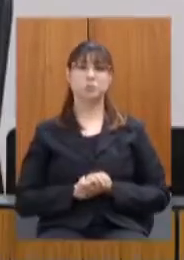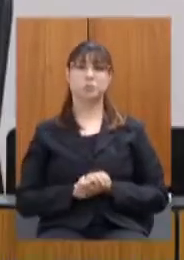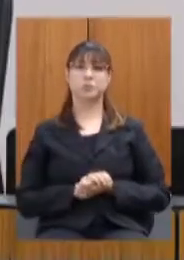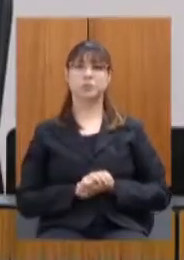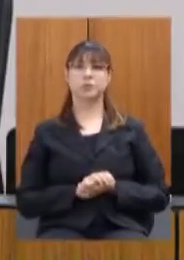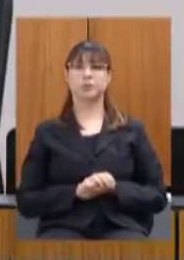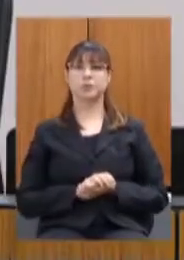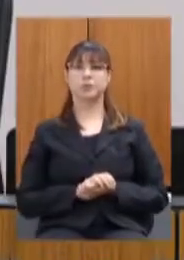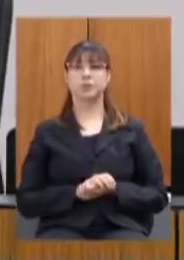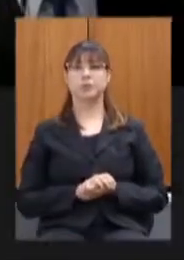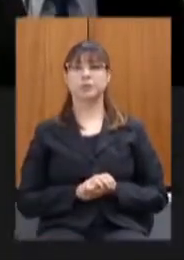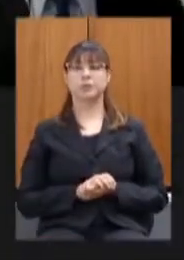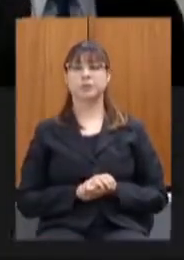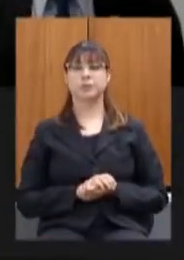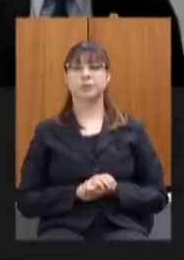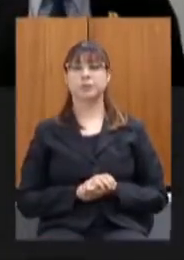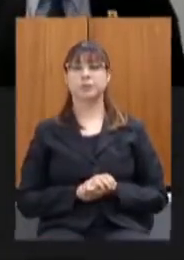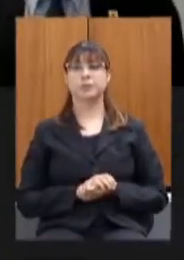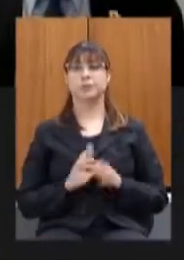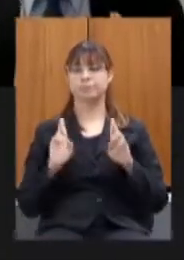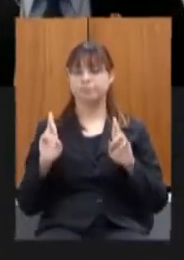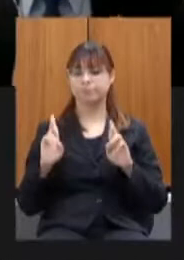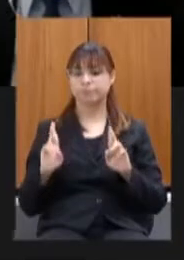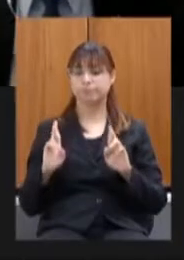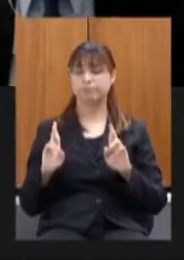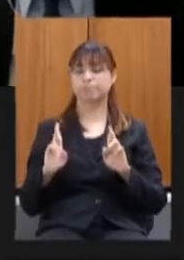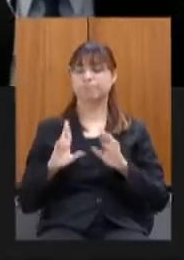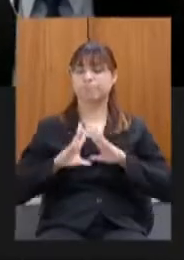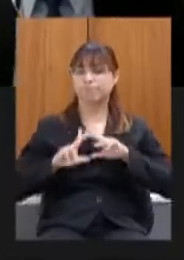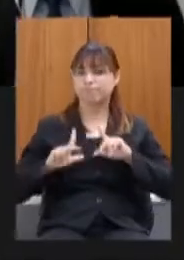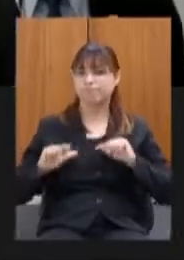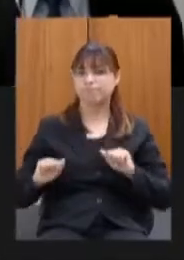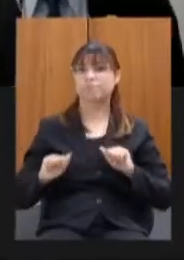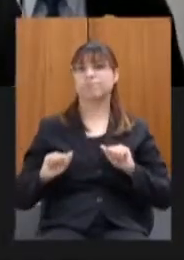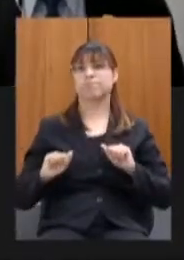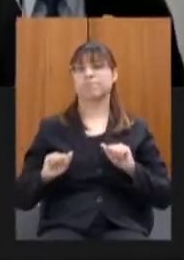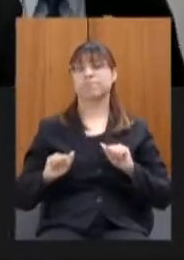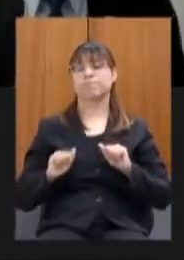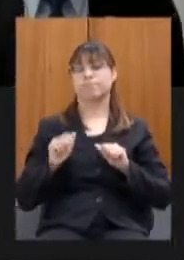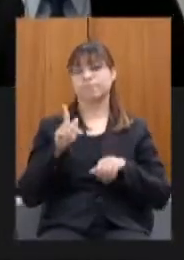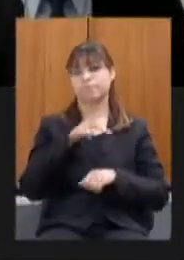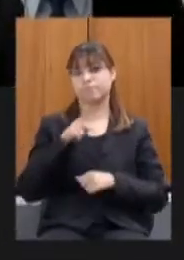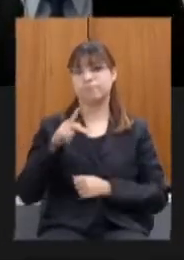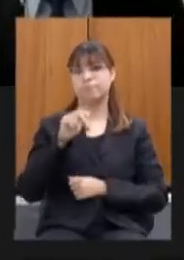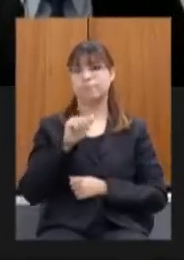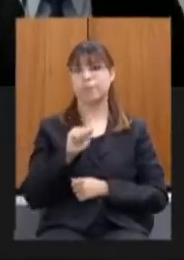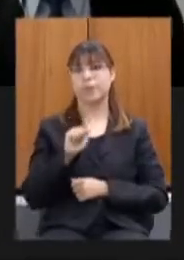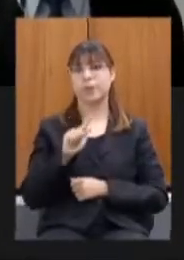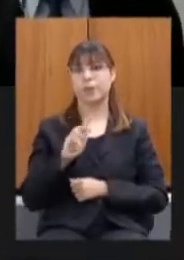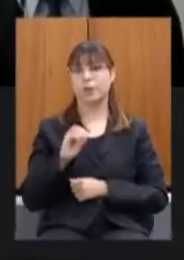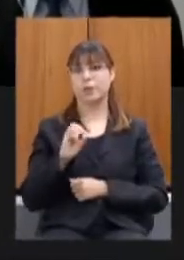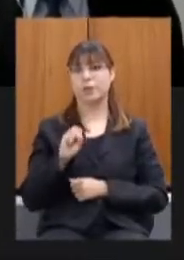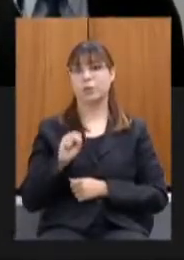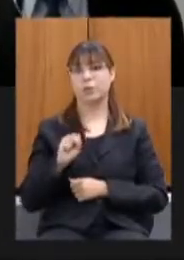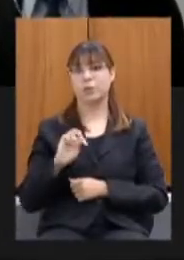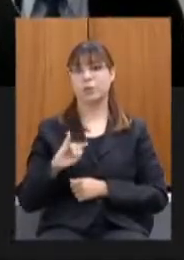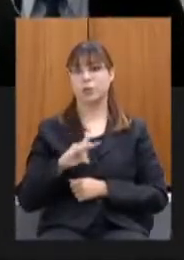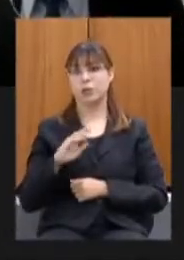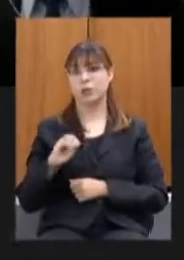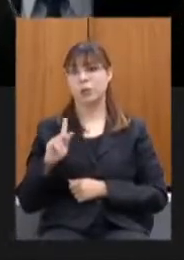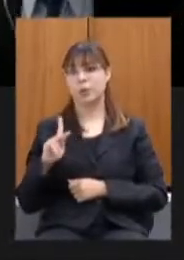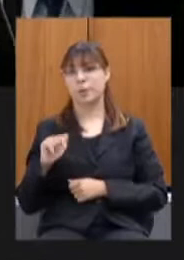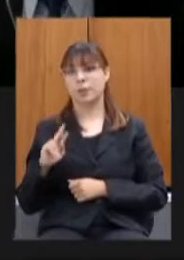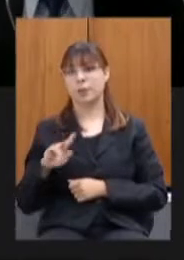desejando plena recuperação ao presidente Agostinho Patros e todos os